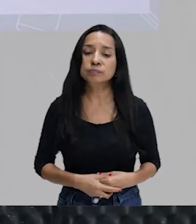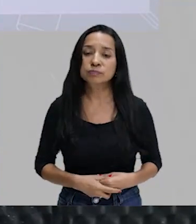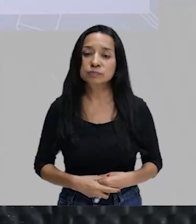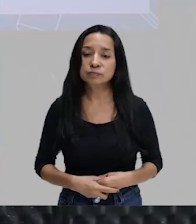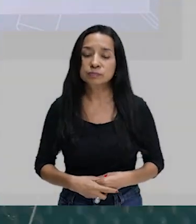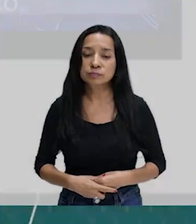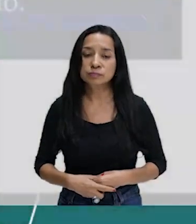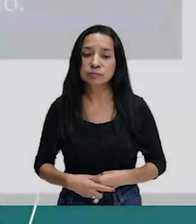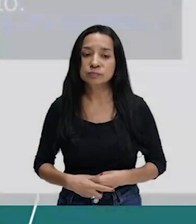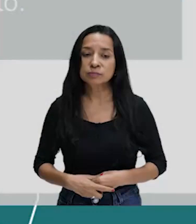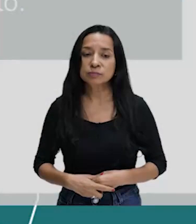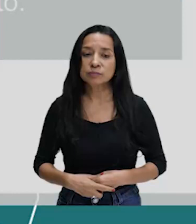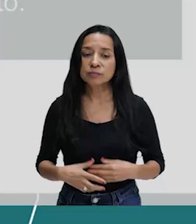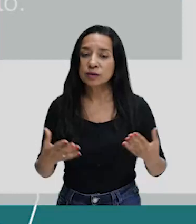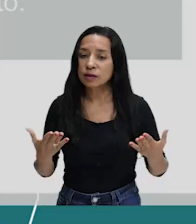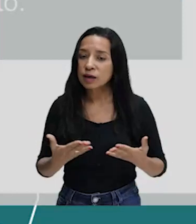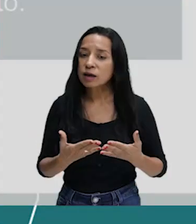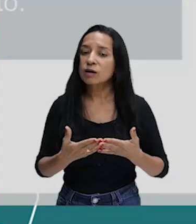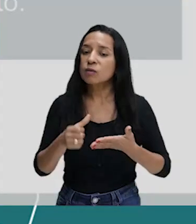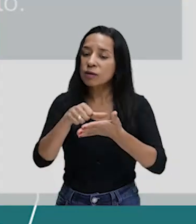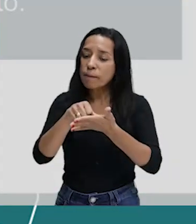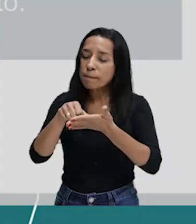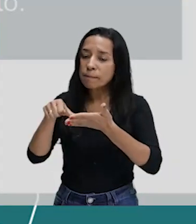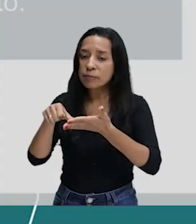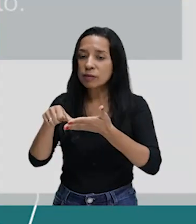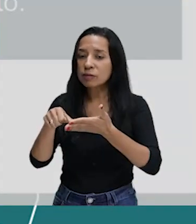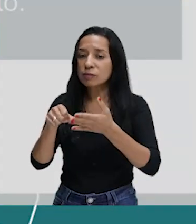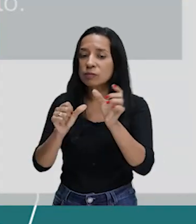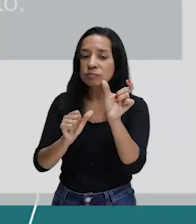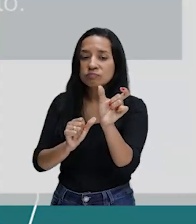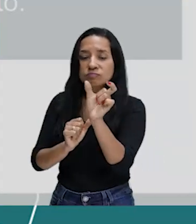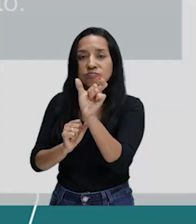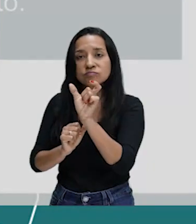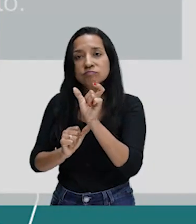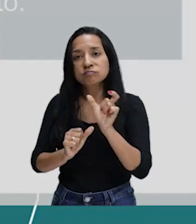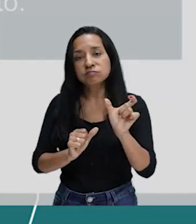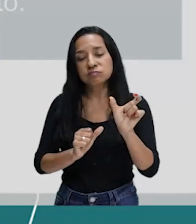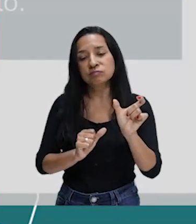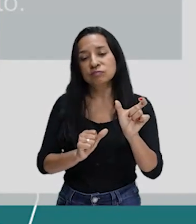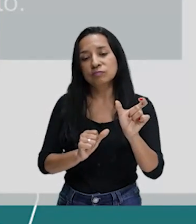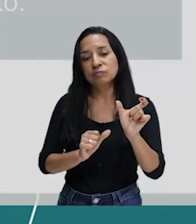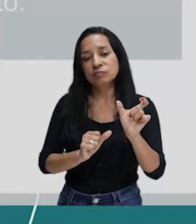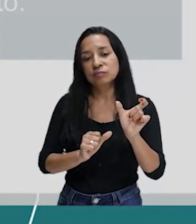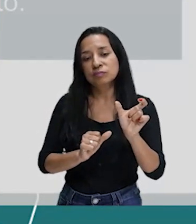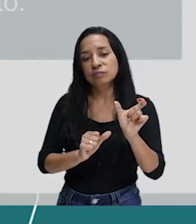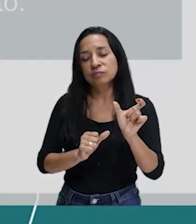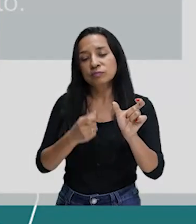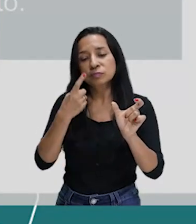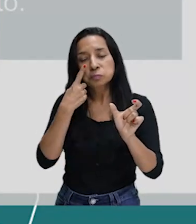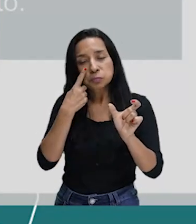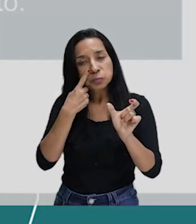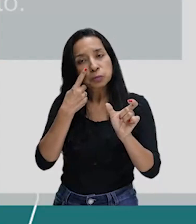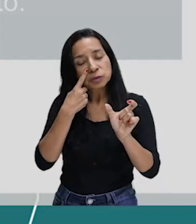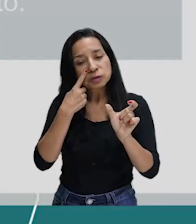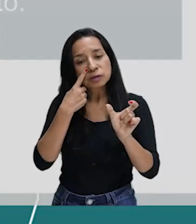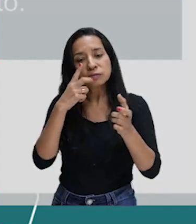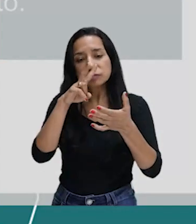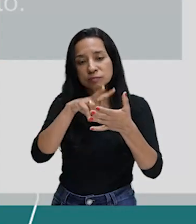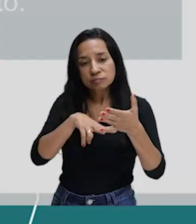E agora eu marco as palavras. Observem, infinitos, inefáveis,